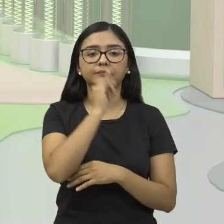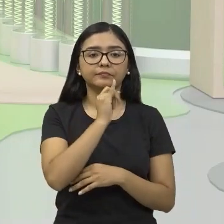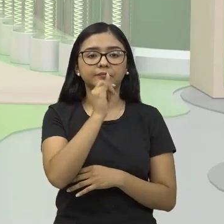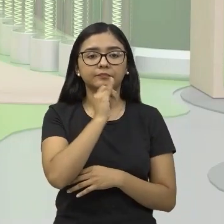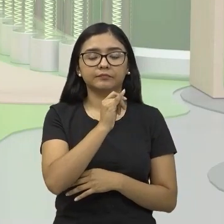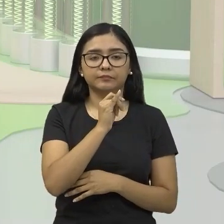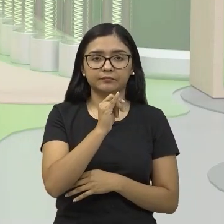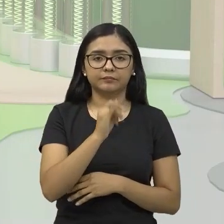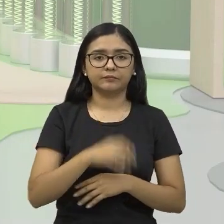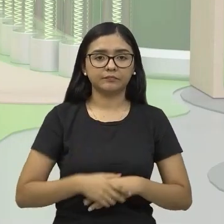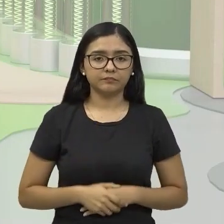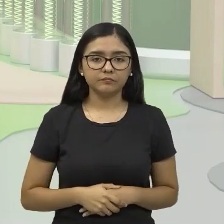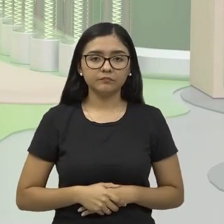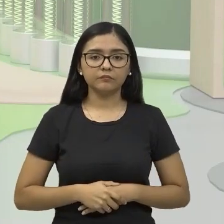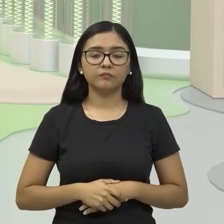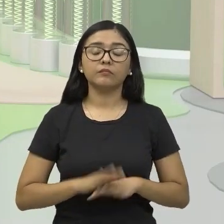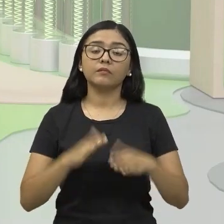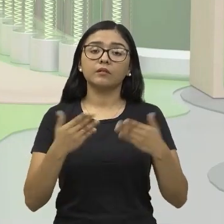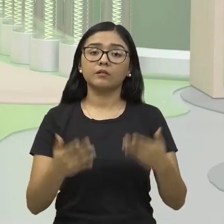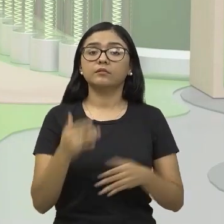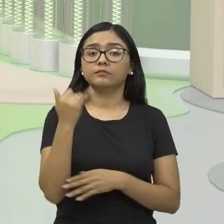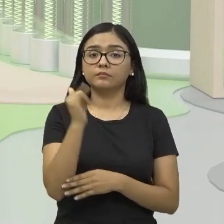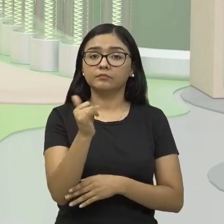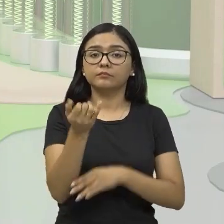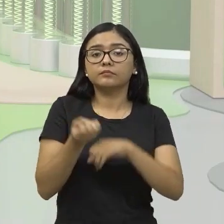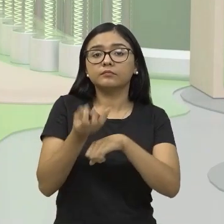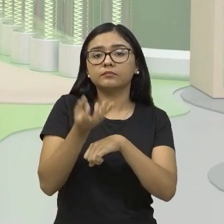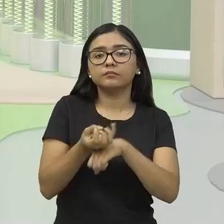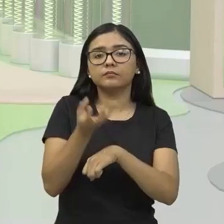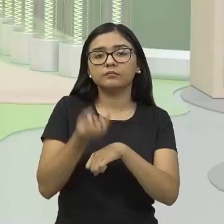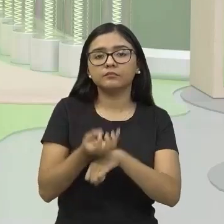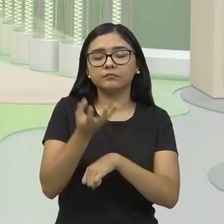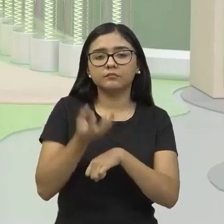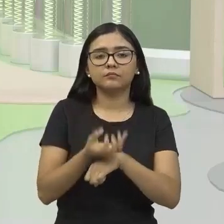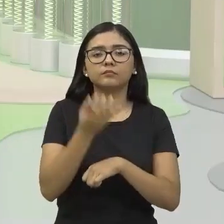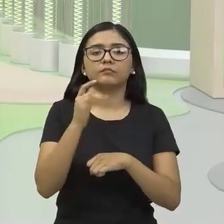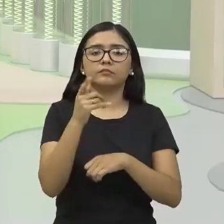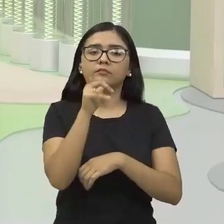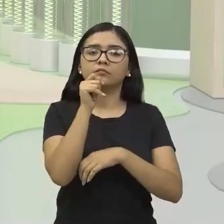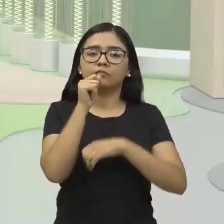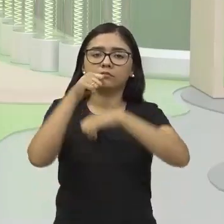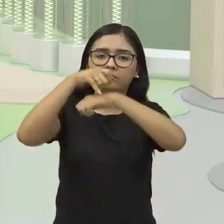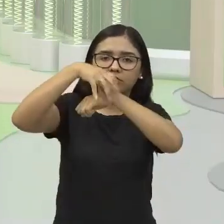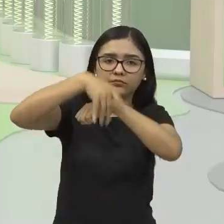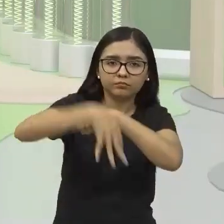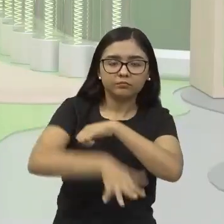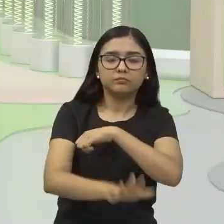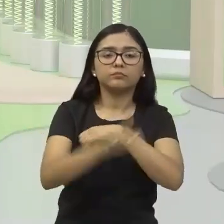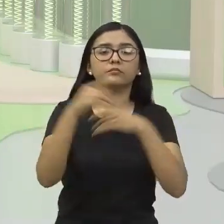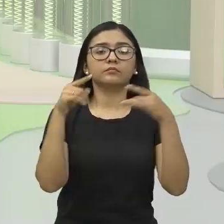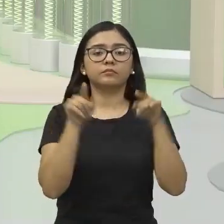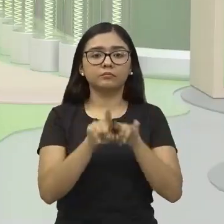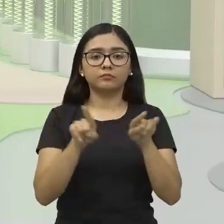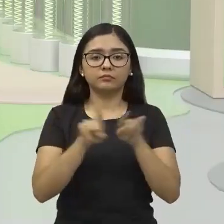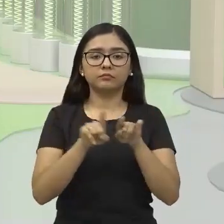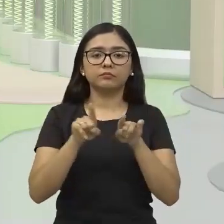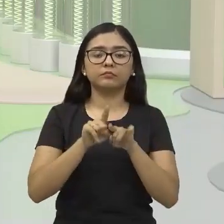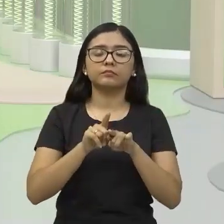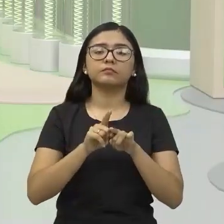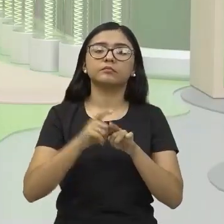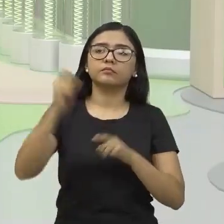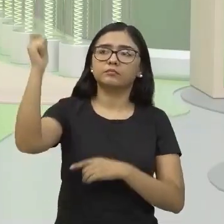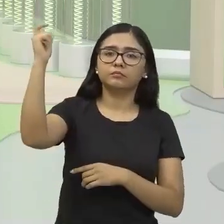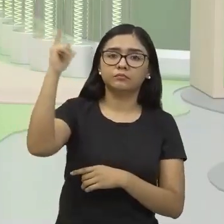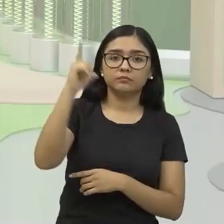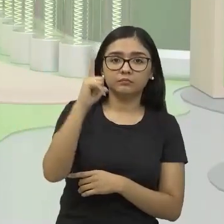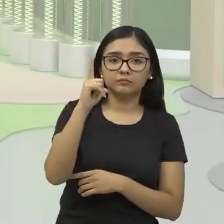as fontes de energia geradas por hidrelétricas, fontes de energia solar. A gente vai ter aquelas que não podem se renovar